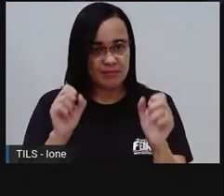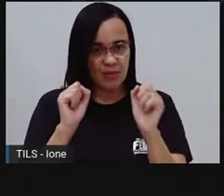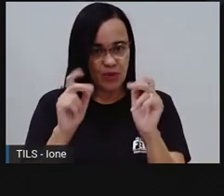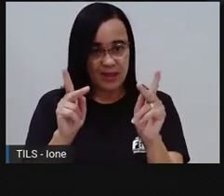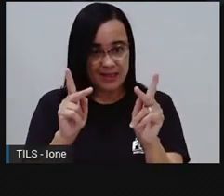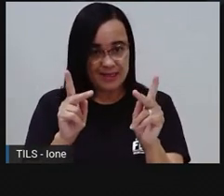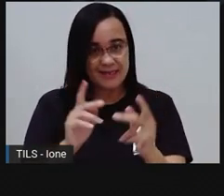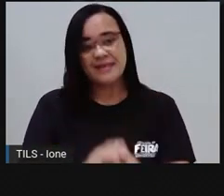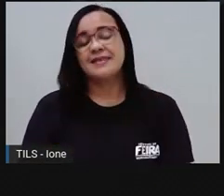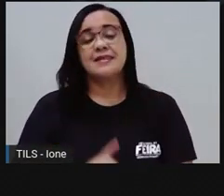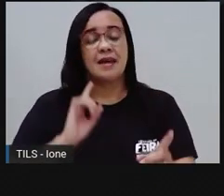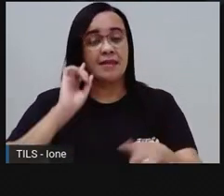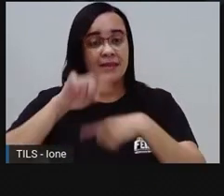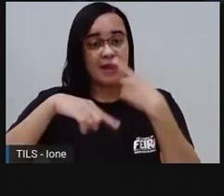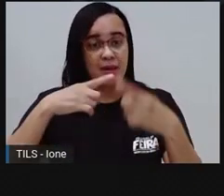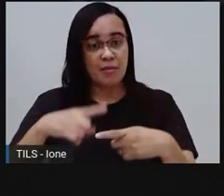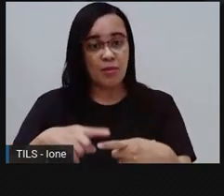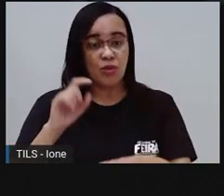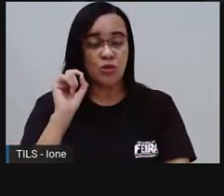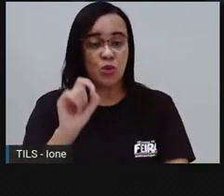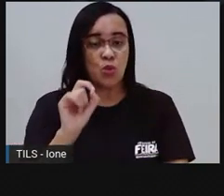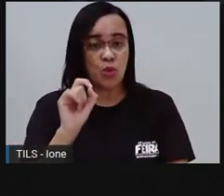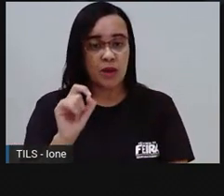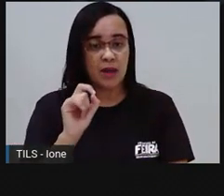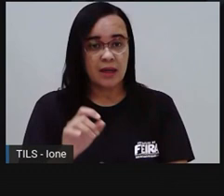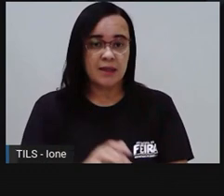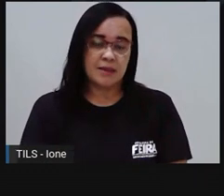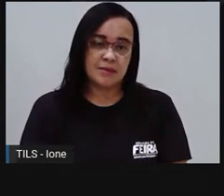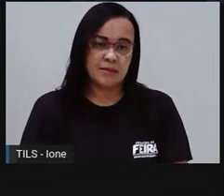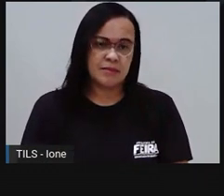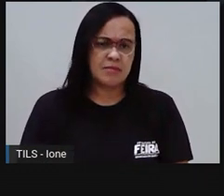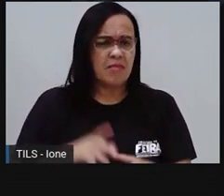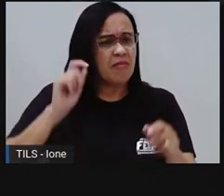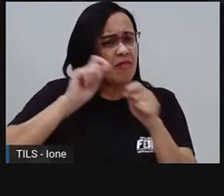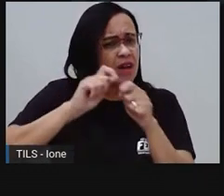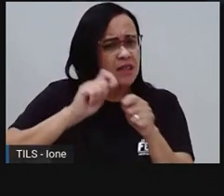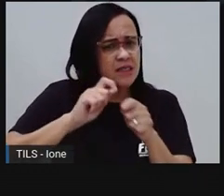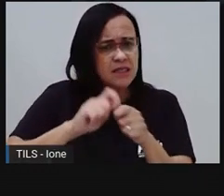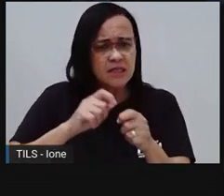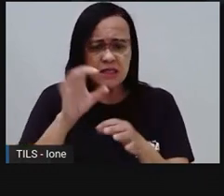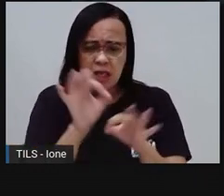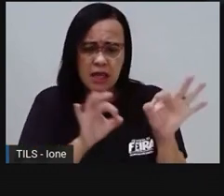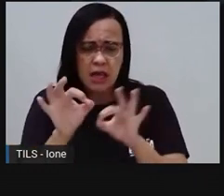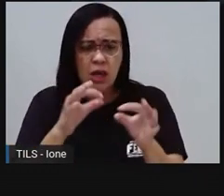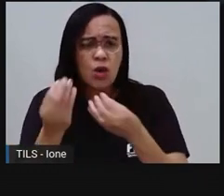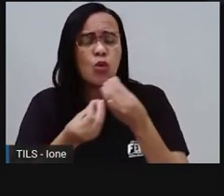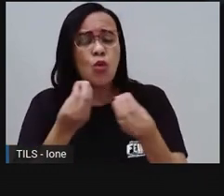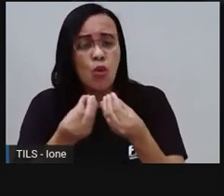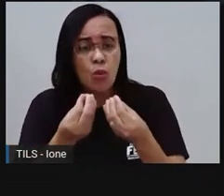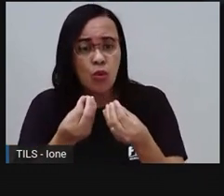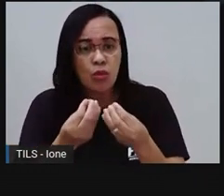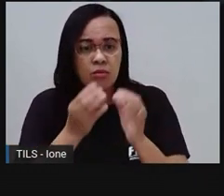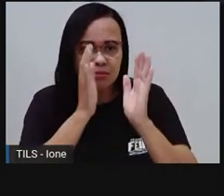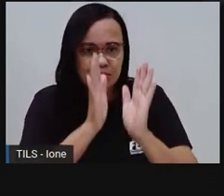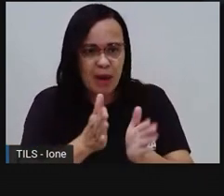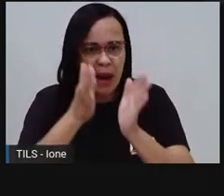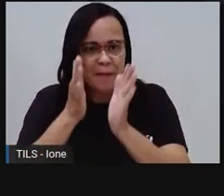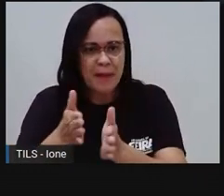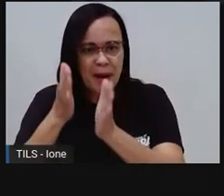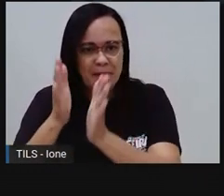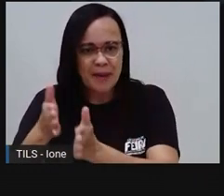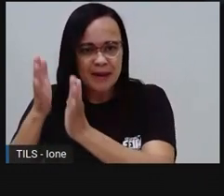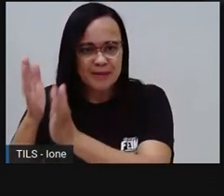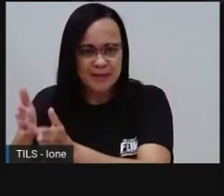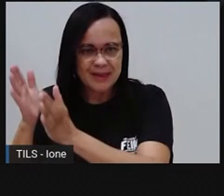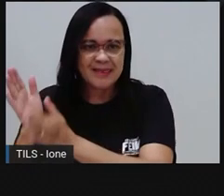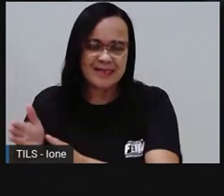E depois dizer também Olha lá O modo de preparo Na ordem certinha Então depois que você apresentou ali